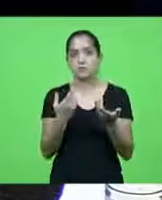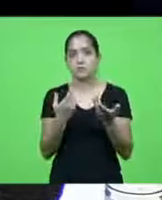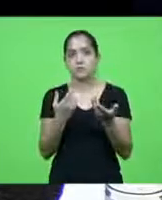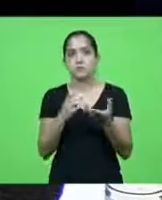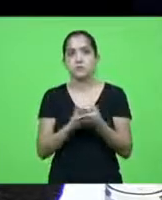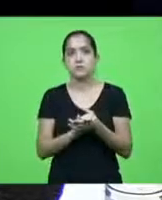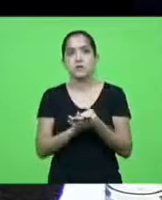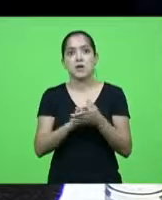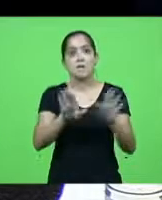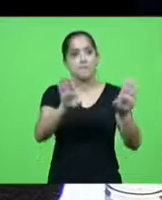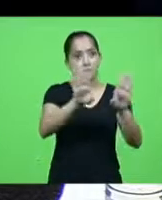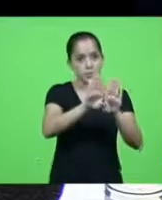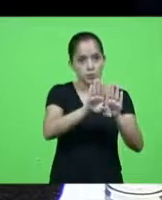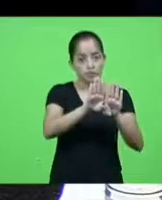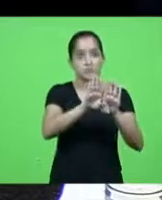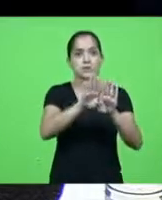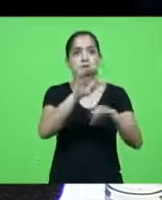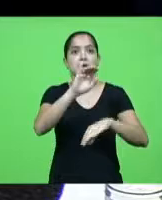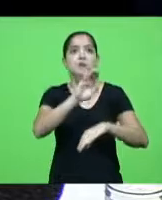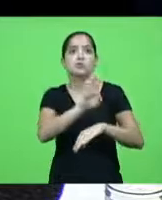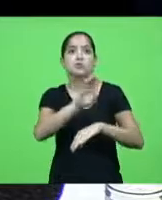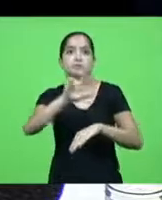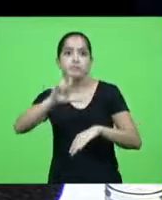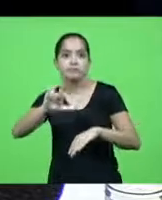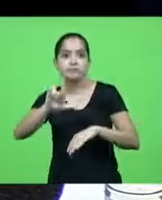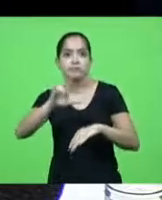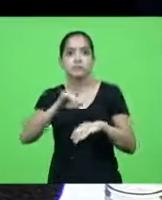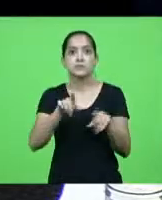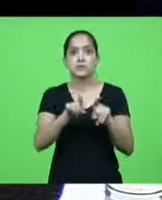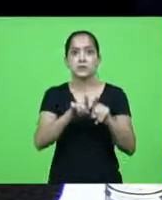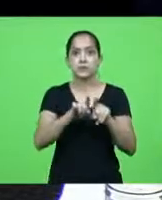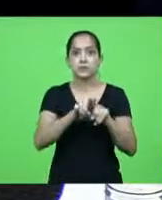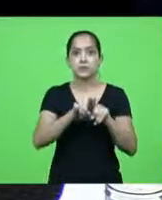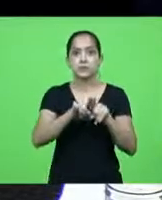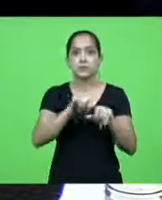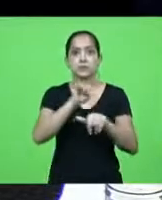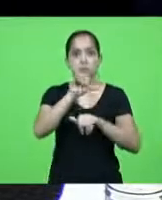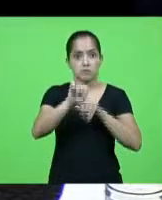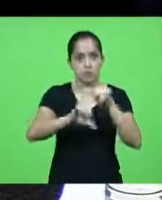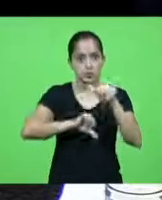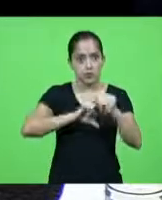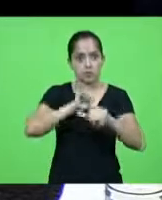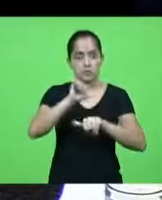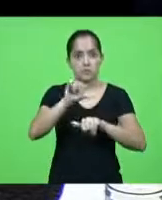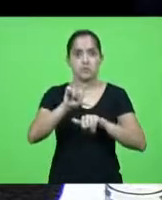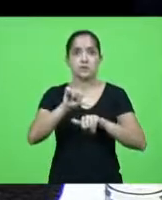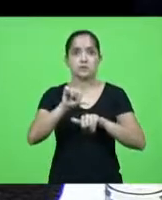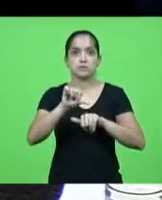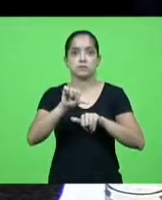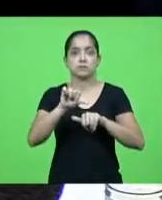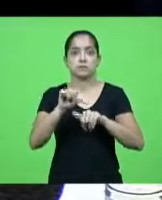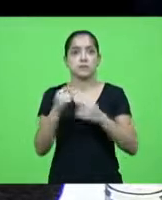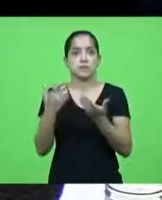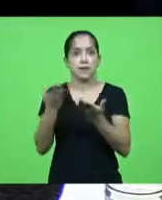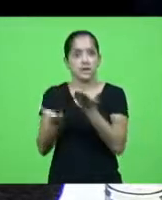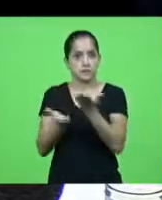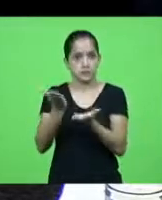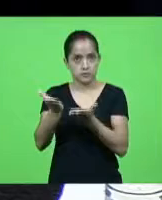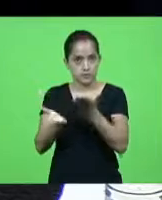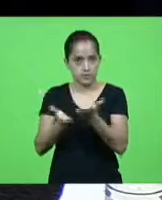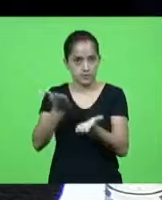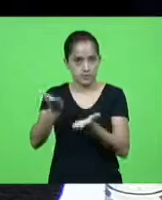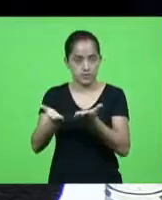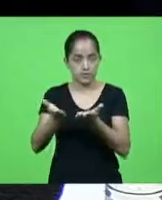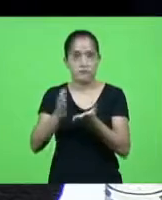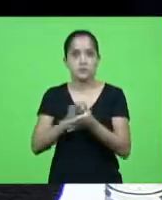Blumenau, fechamento de posto de atendimento e transformação de duas agências em posto de atendimento. Na regional